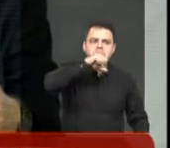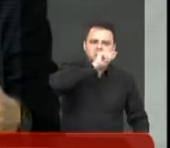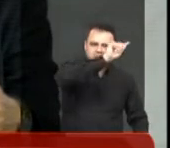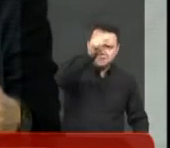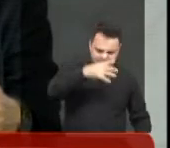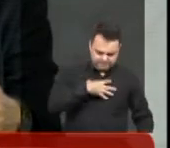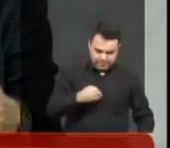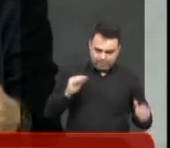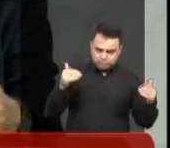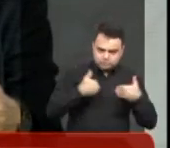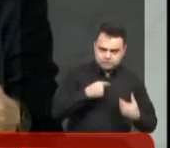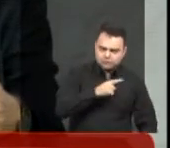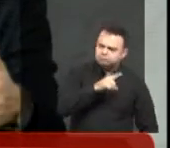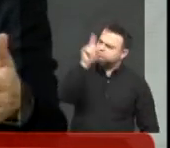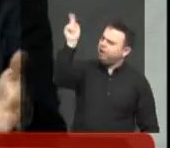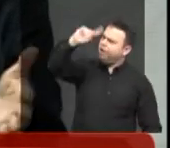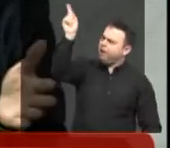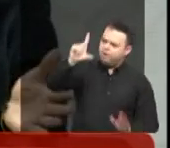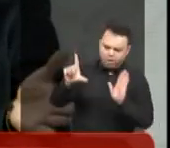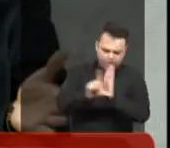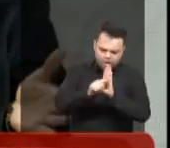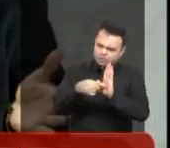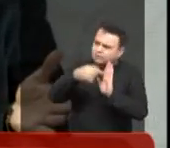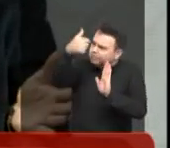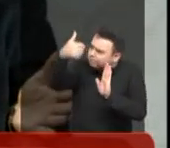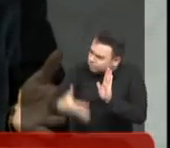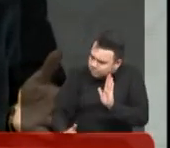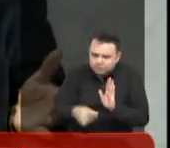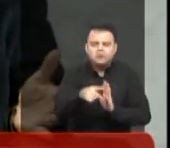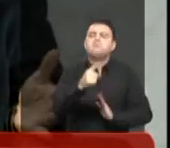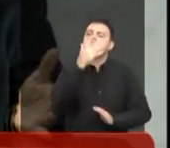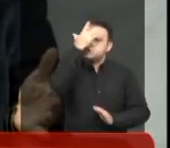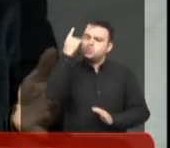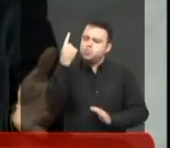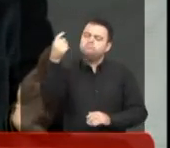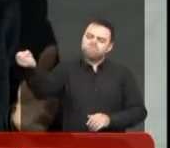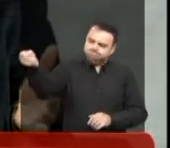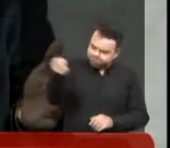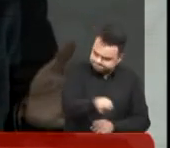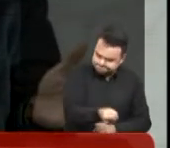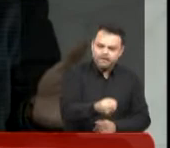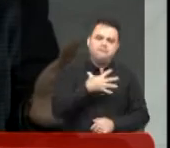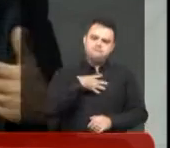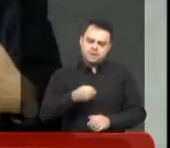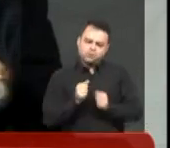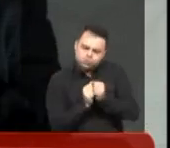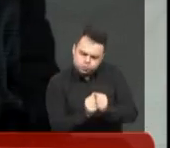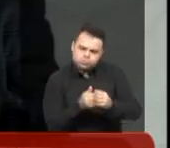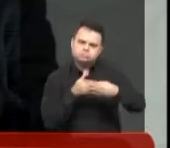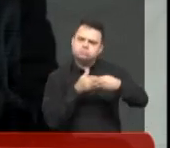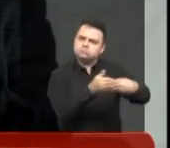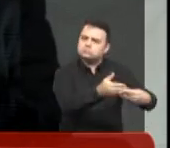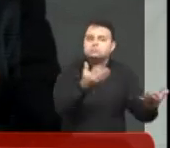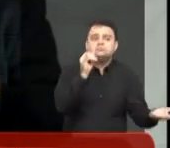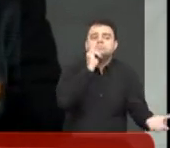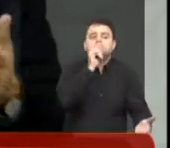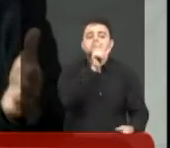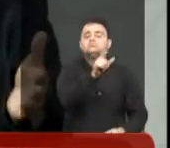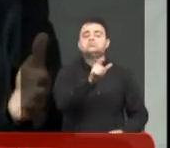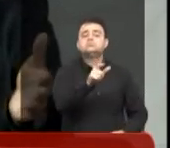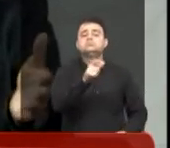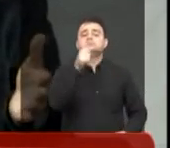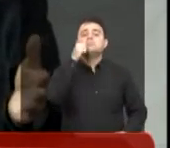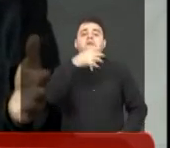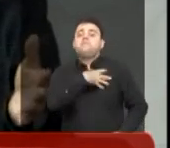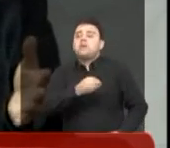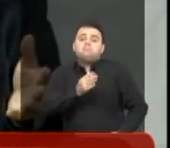não concorda. Ela fala, não, a lei fala que tem direito a um auxiliar. E minha filha, teve uma mãe que relatou para mim, falou, minha filha, se